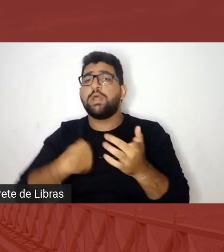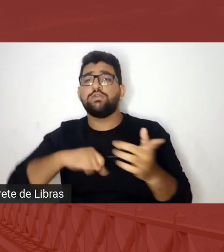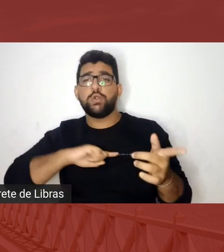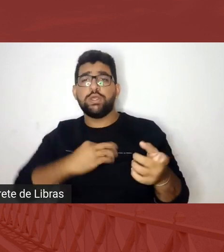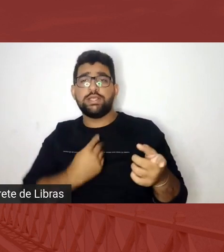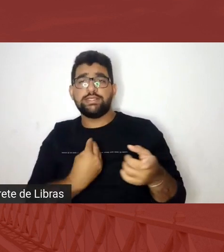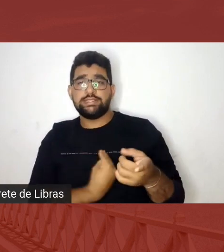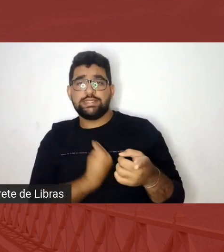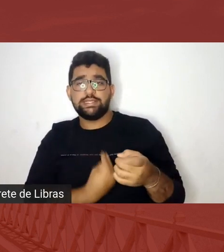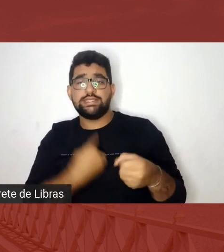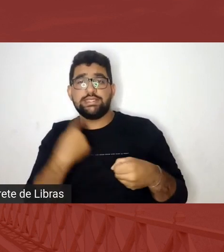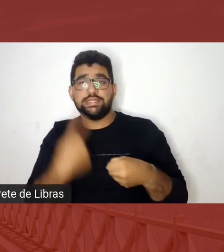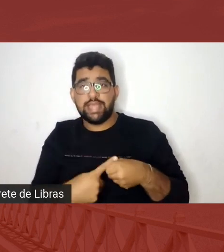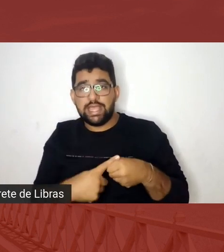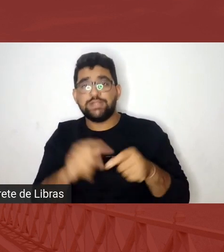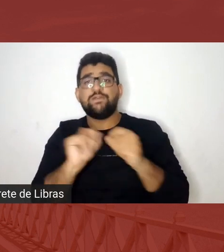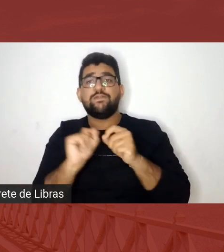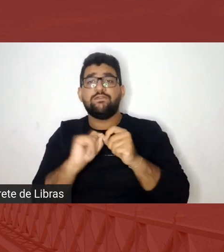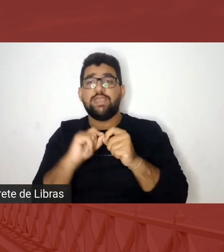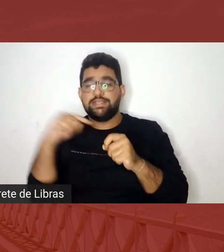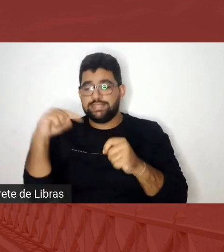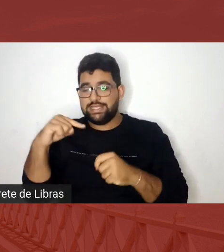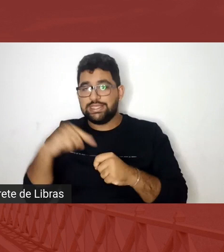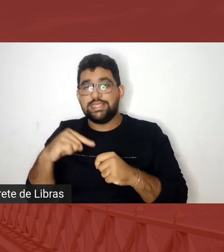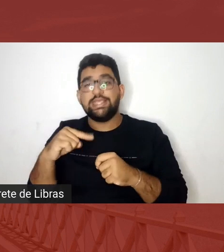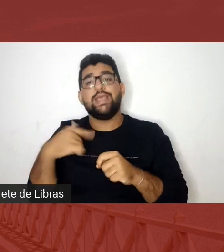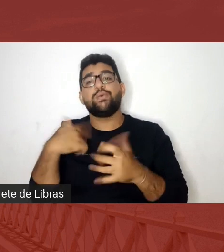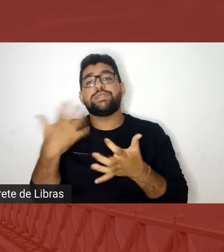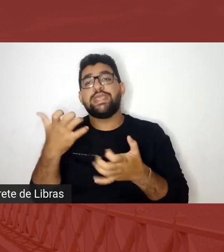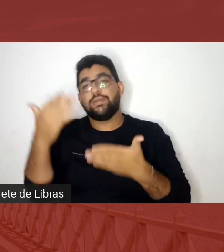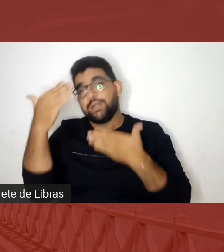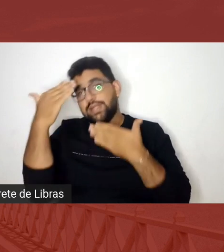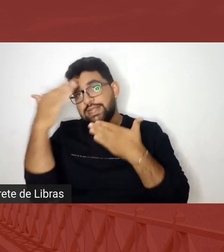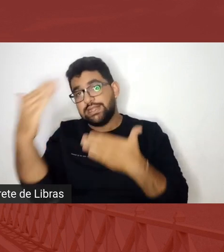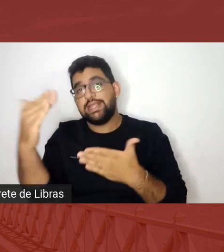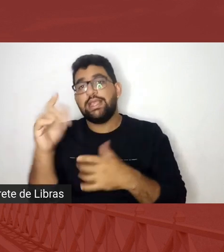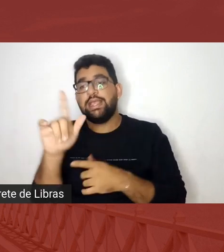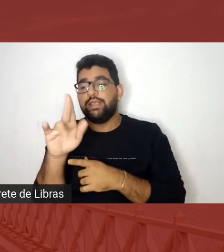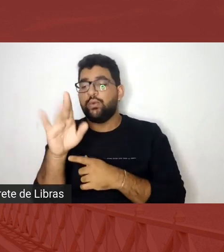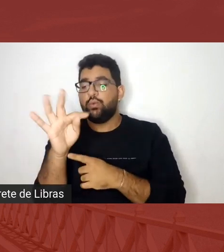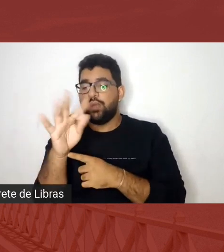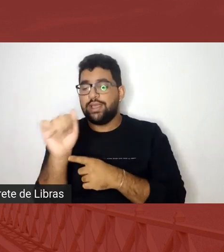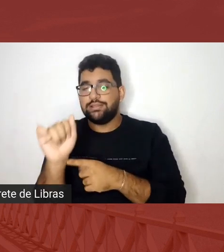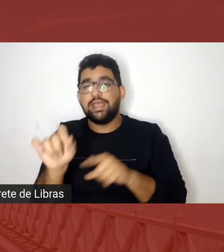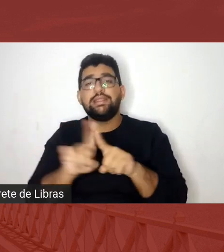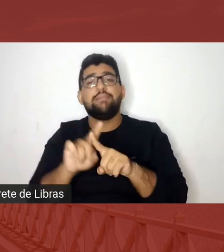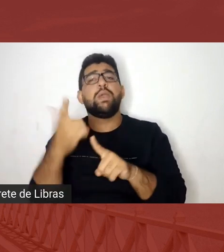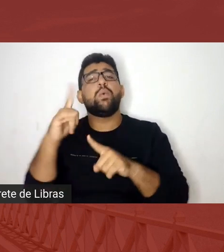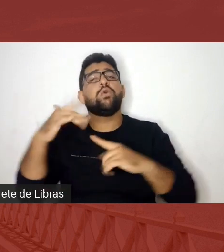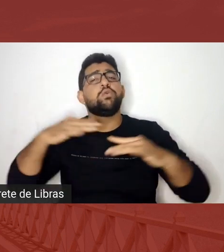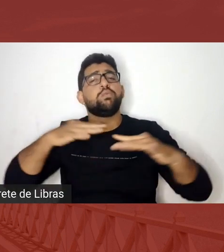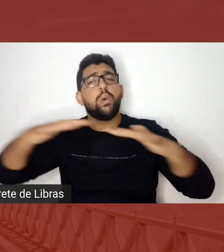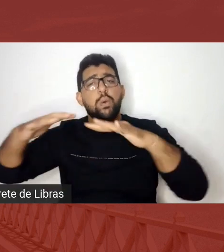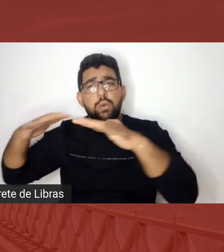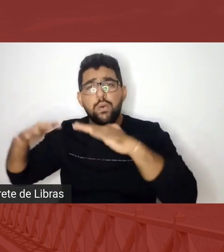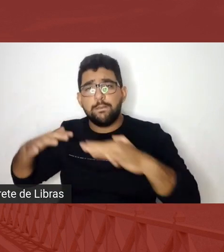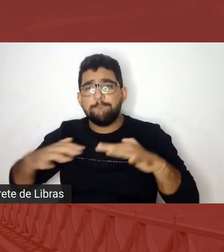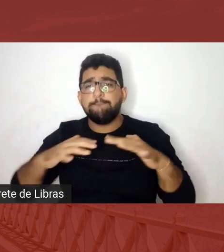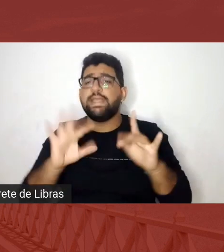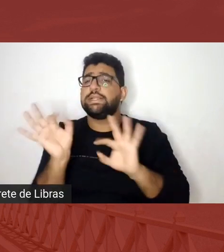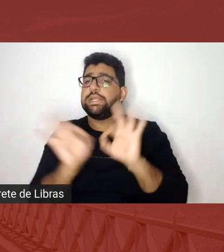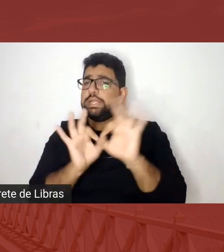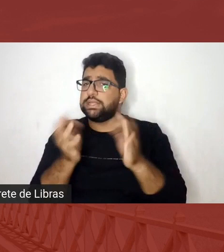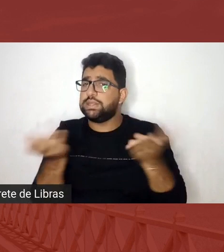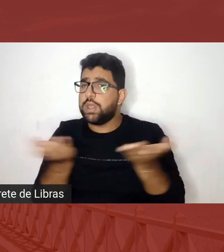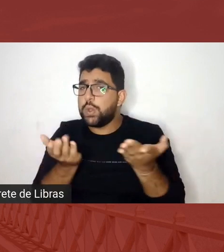realizada aqui. Eu vou agradecer o Guatá e os outros movimentos que constroem a ação de hoje em nome do